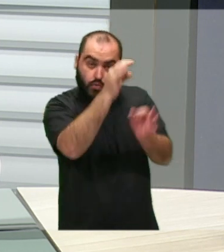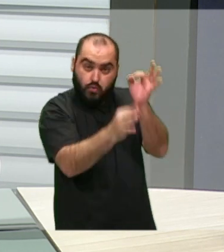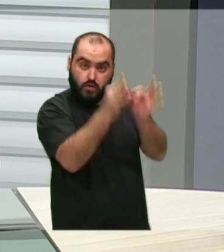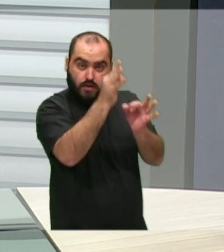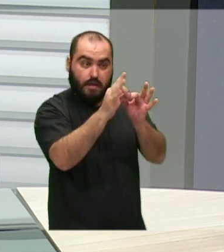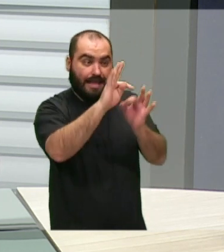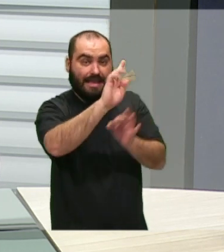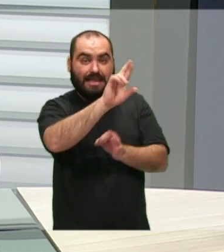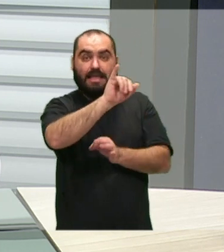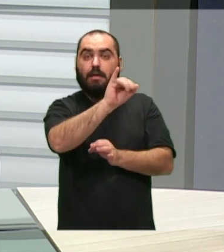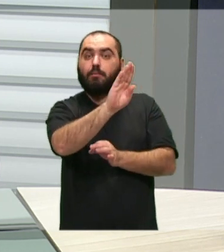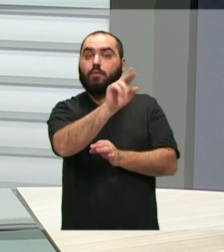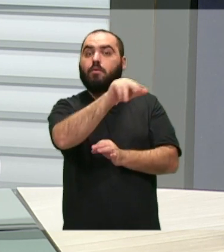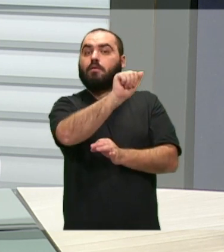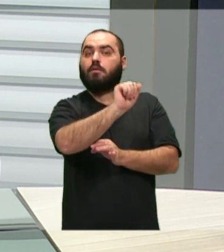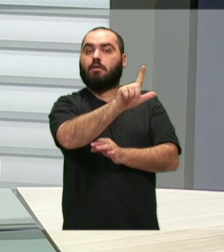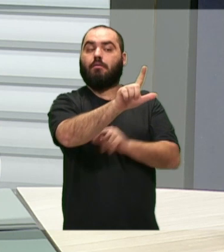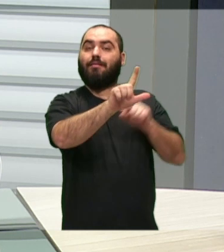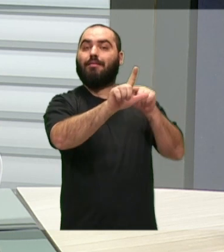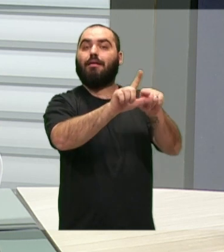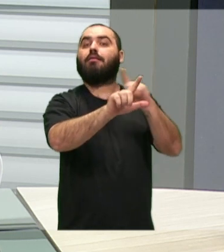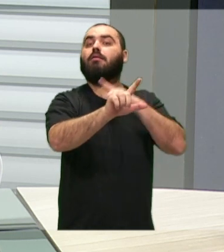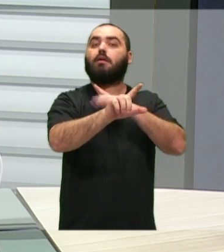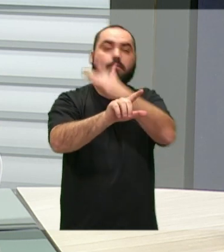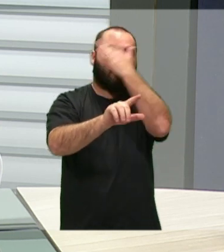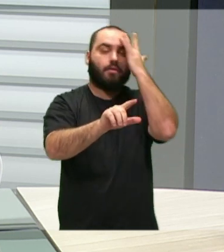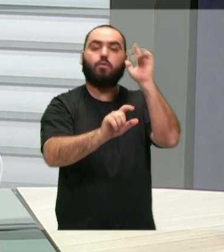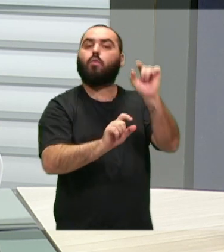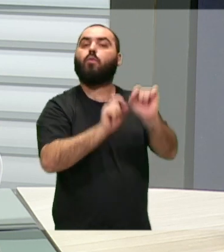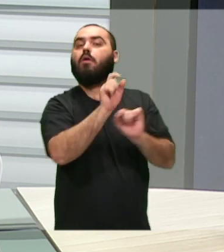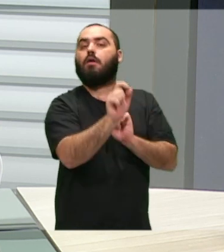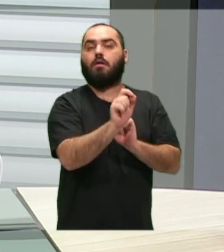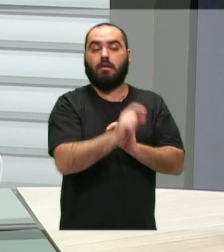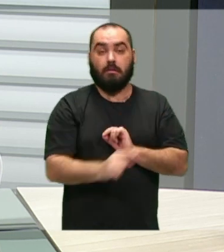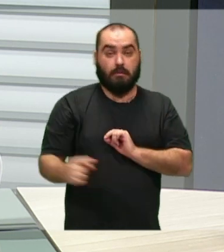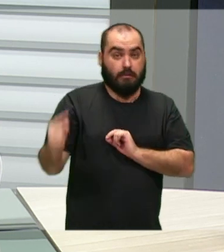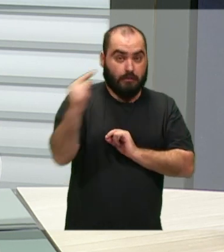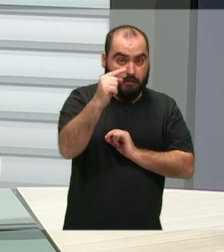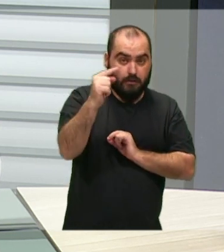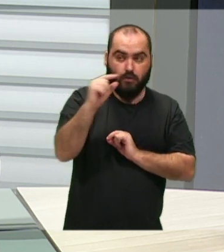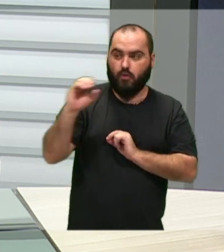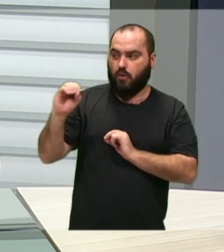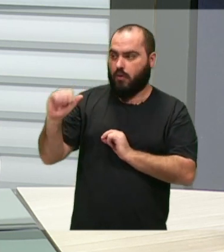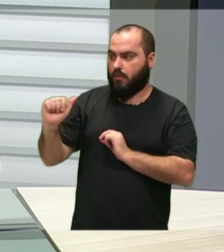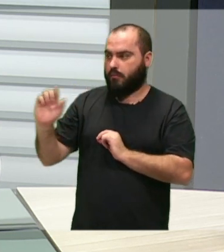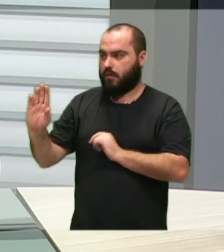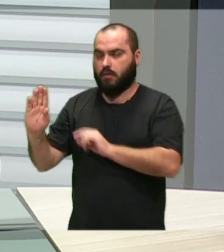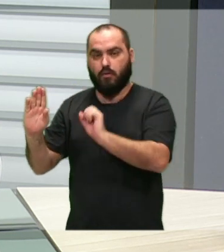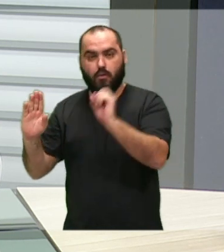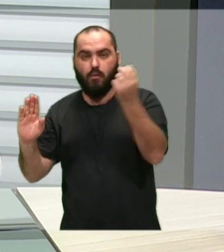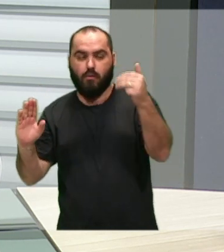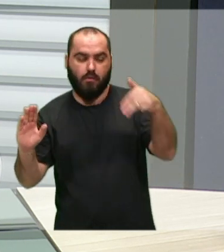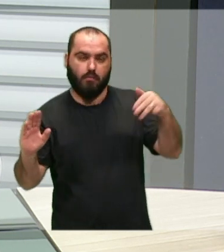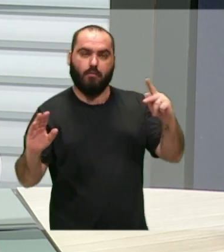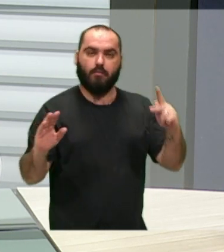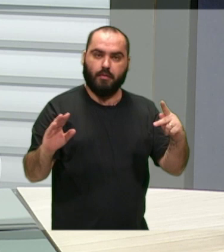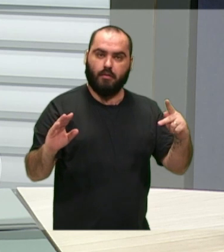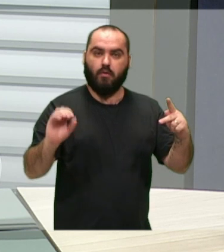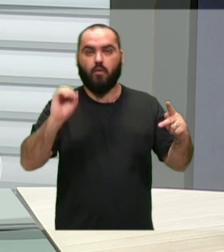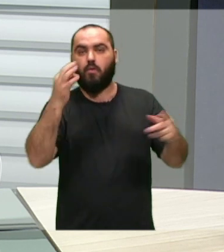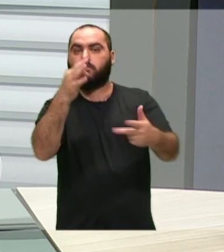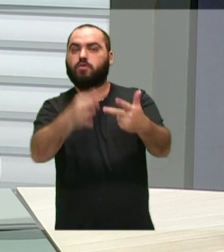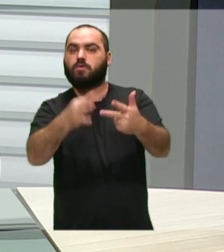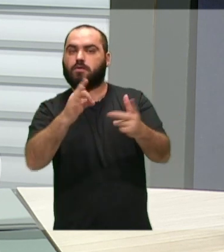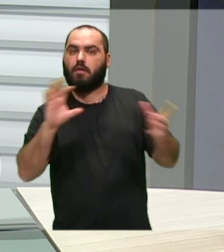os desembargadores, esses desembargadores, eles vêm tanto da OAB, como do Ministério Público, como do próprio